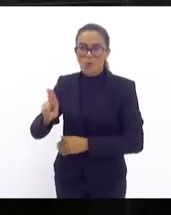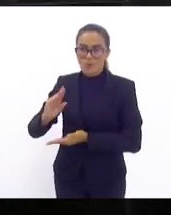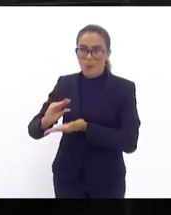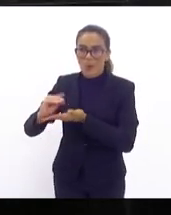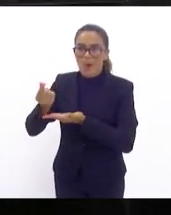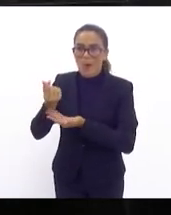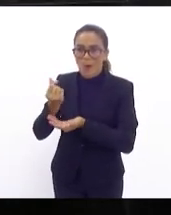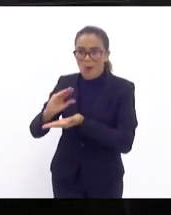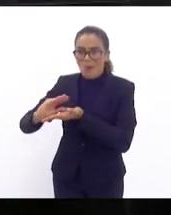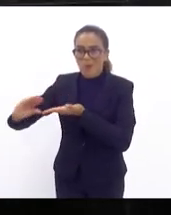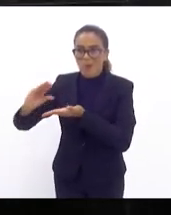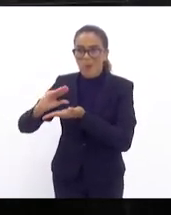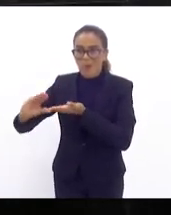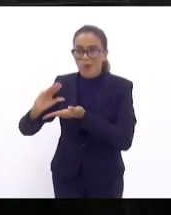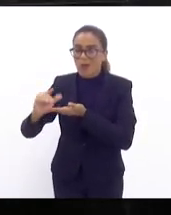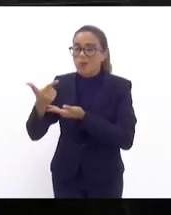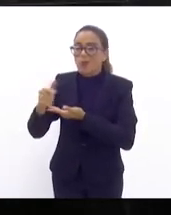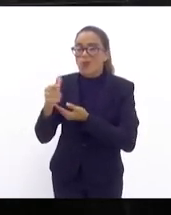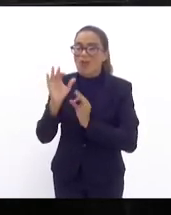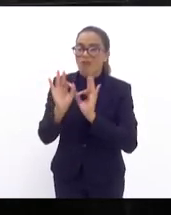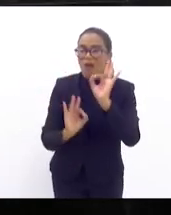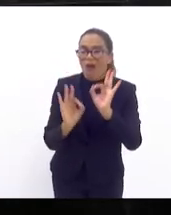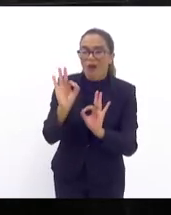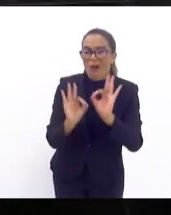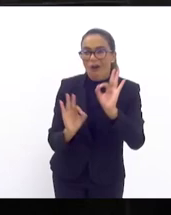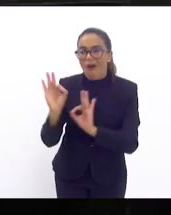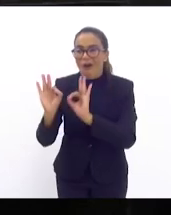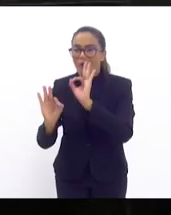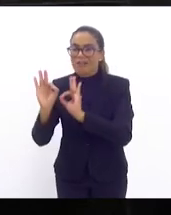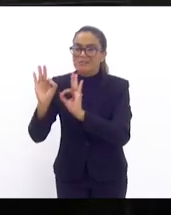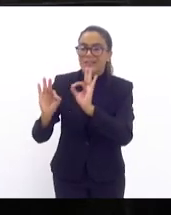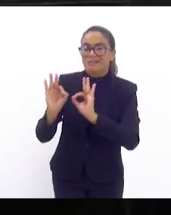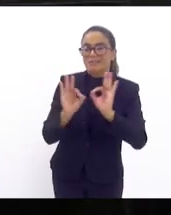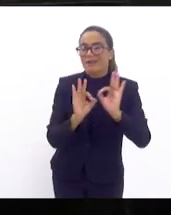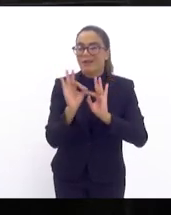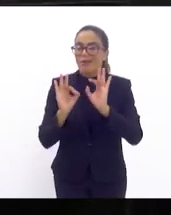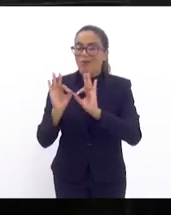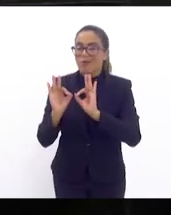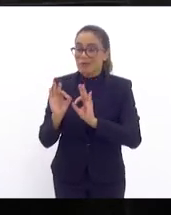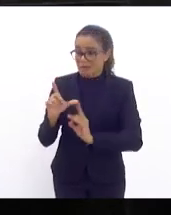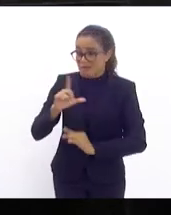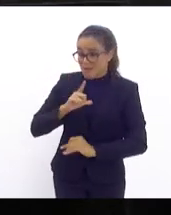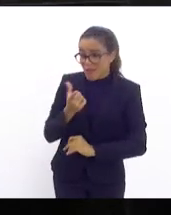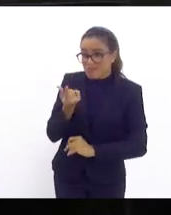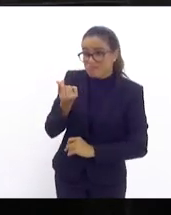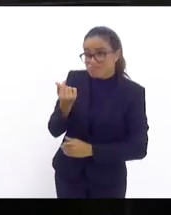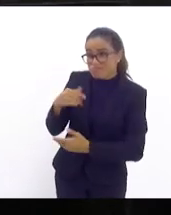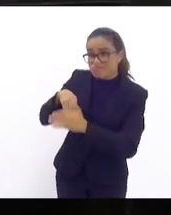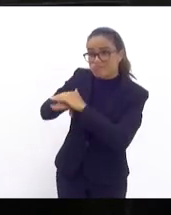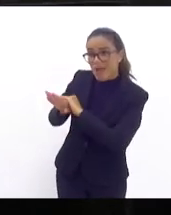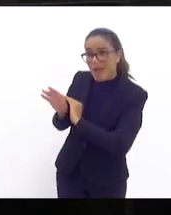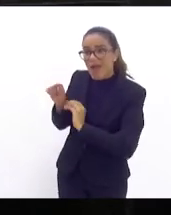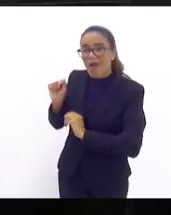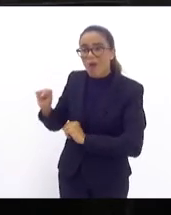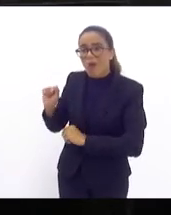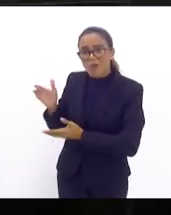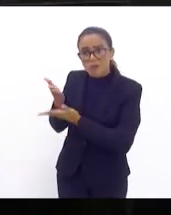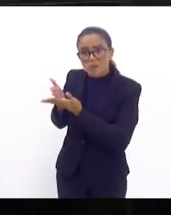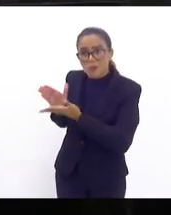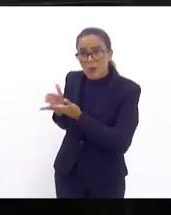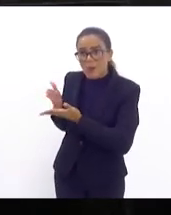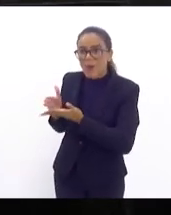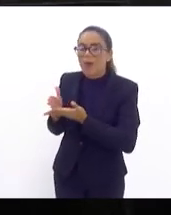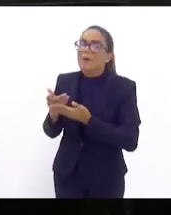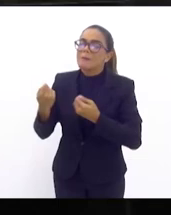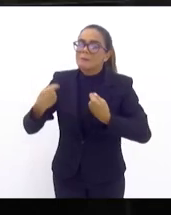é porque não existiu planejamento para a sua utilização. E se há recurso, por que não, o quanto antes,